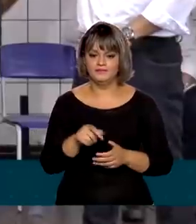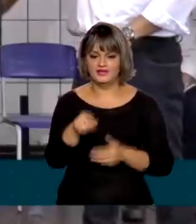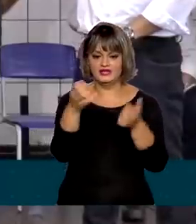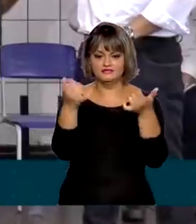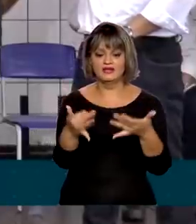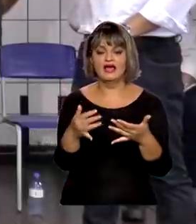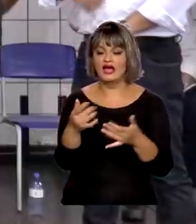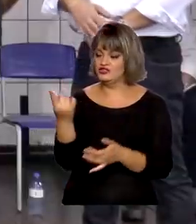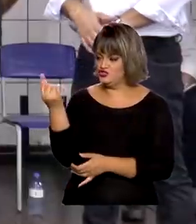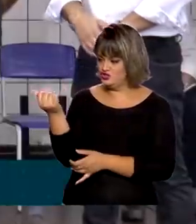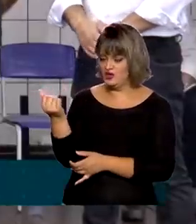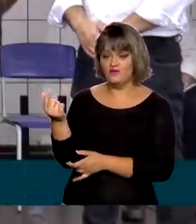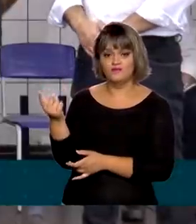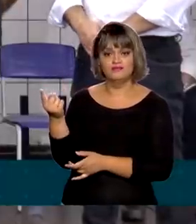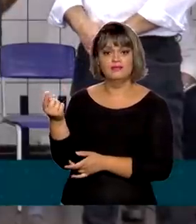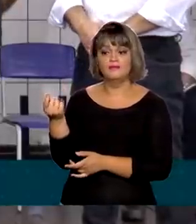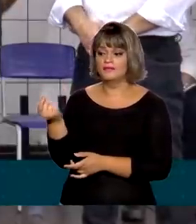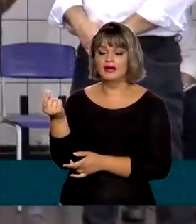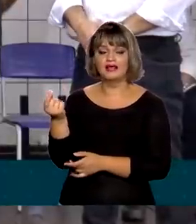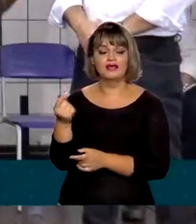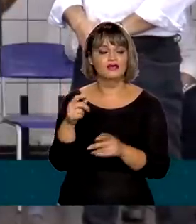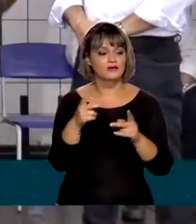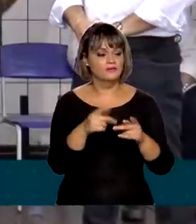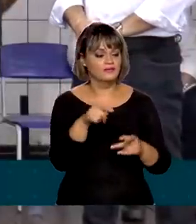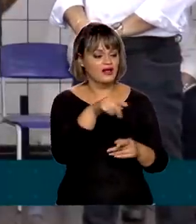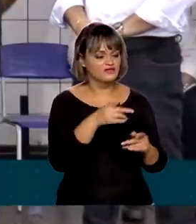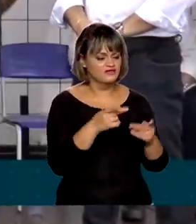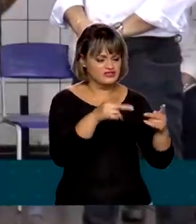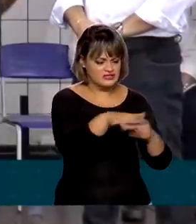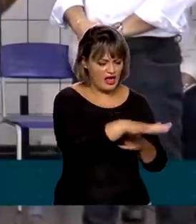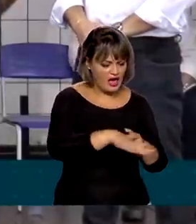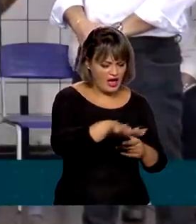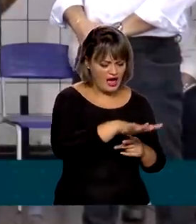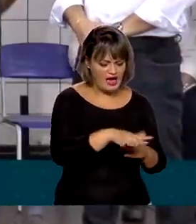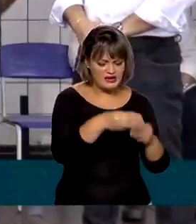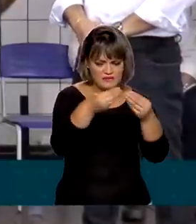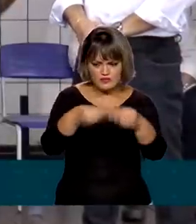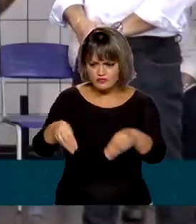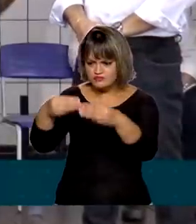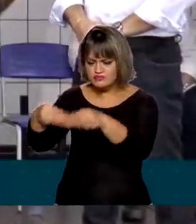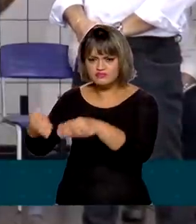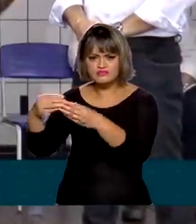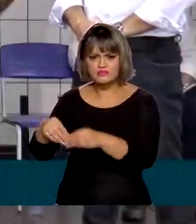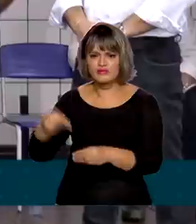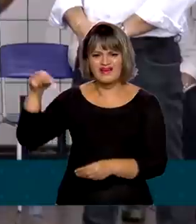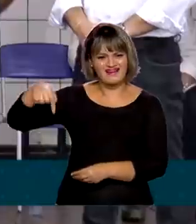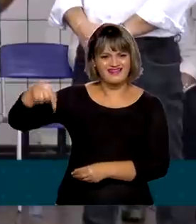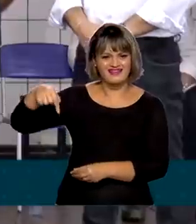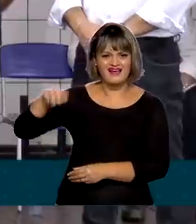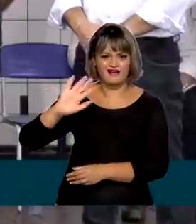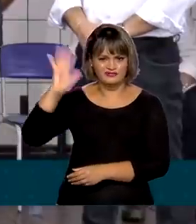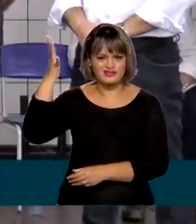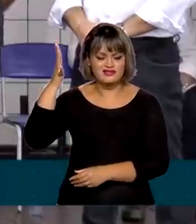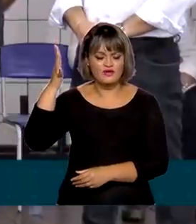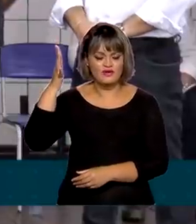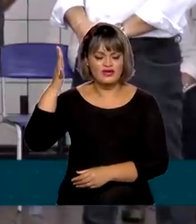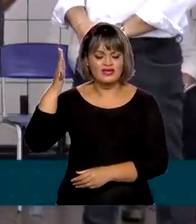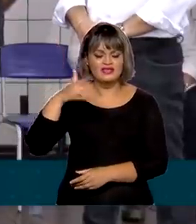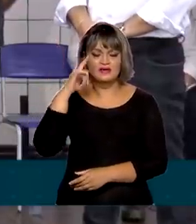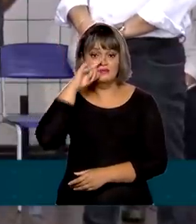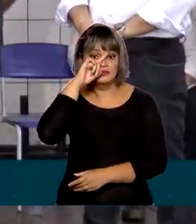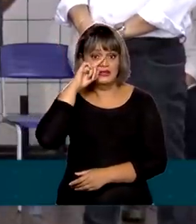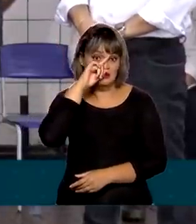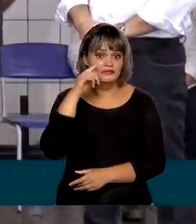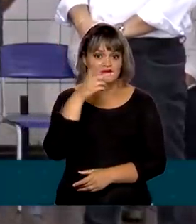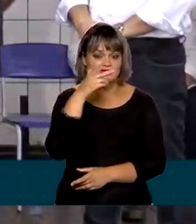então, o recurso necessário para revisitar os aterros. Nós tivemos muitos deles submersos, como aqui na 415 por dia. Isso gera um risco